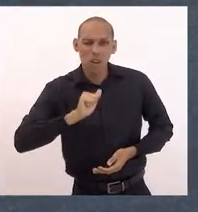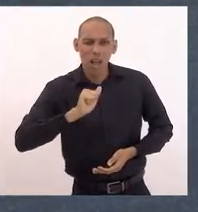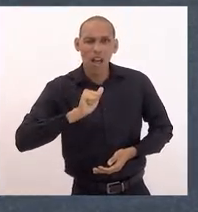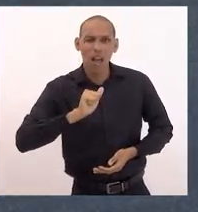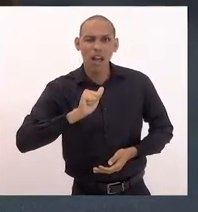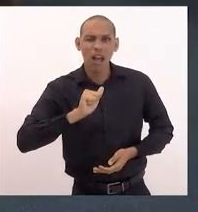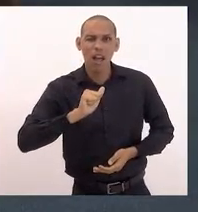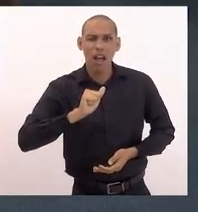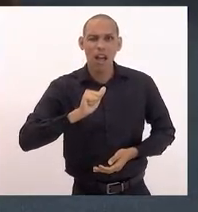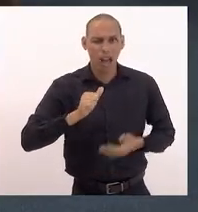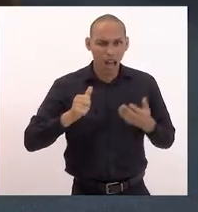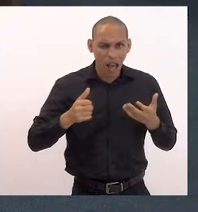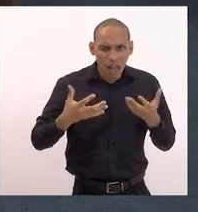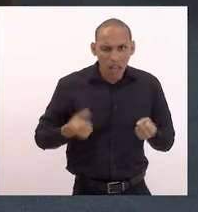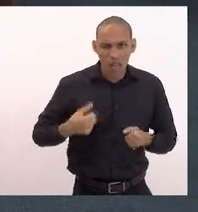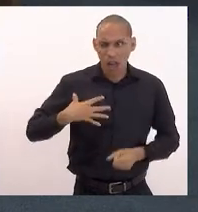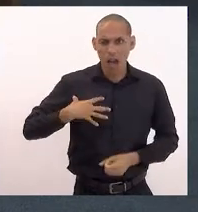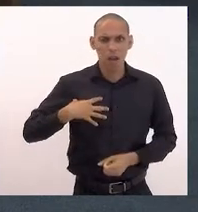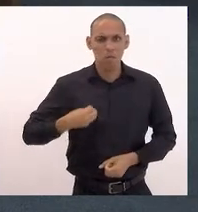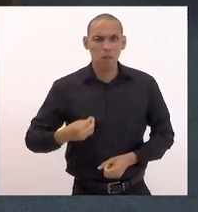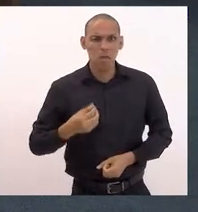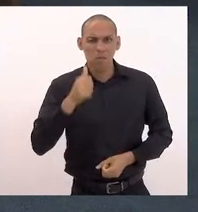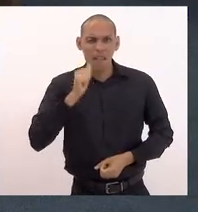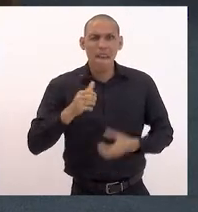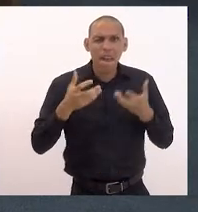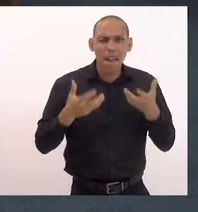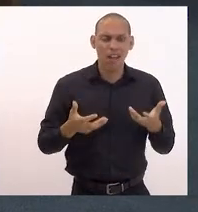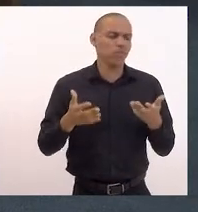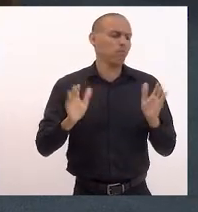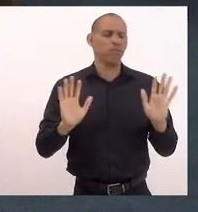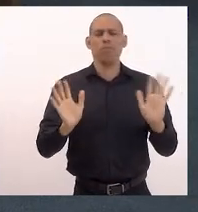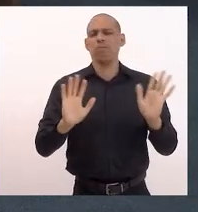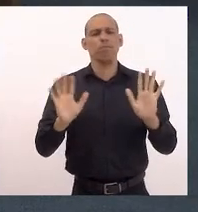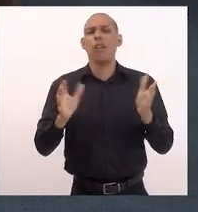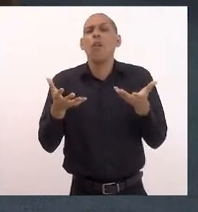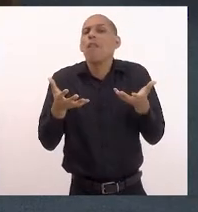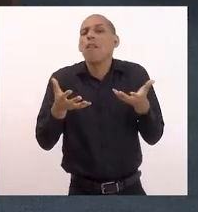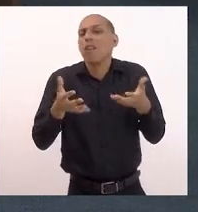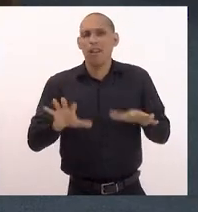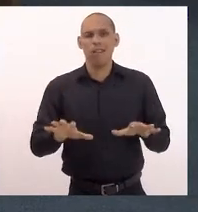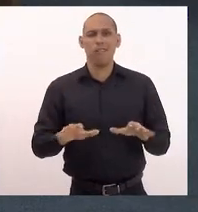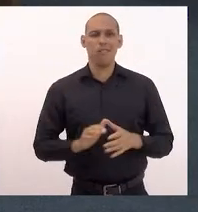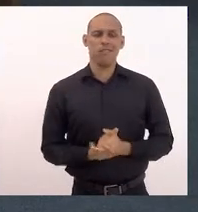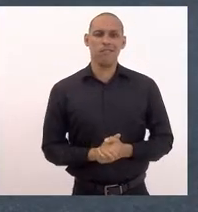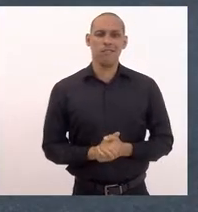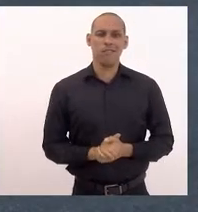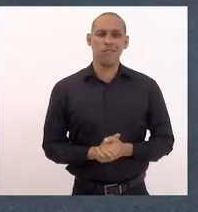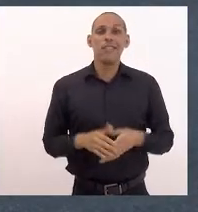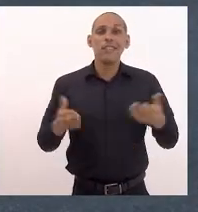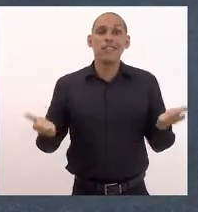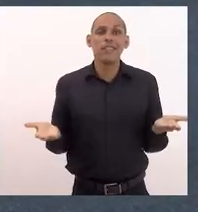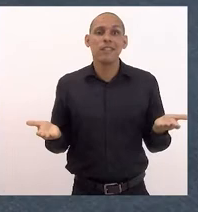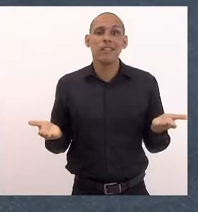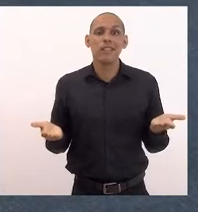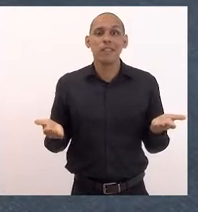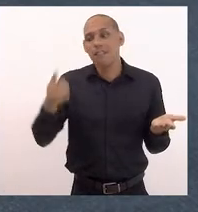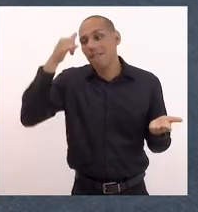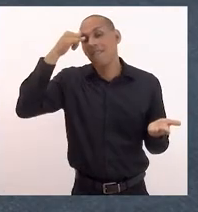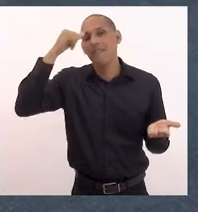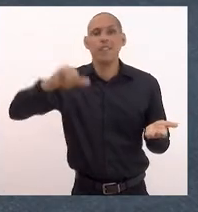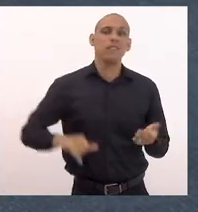é a favor de fazer aborto. Nenhuma mulher quer fazer o aborto. Então, por que não prevenir?